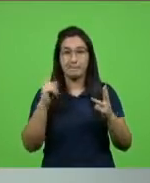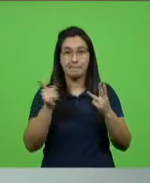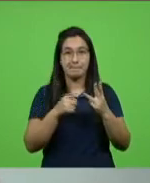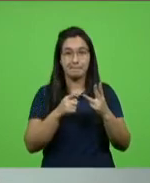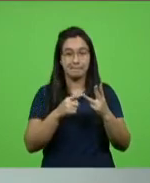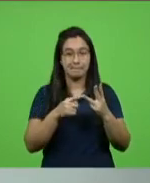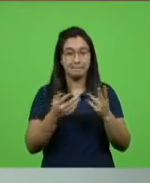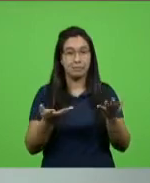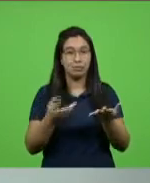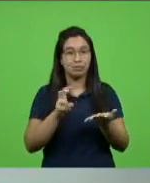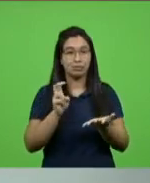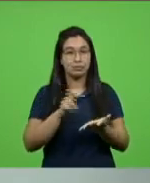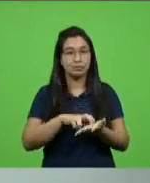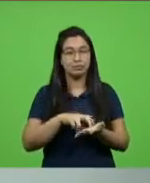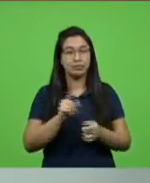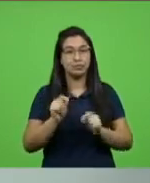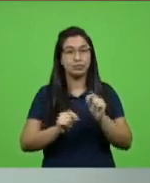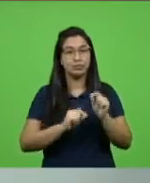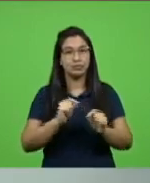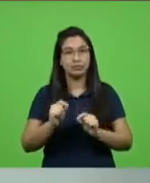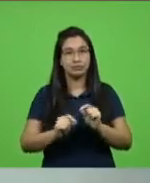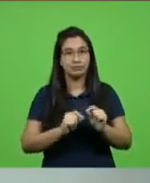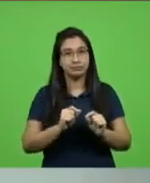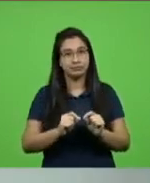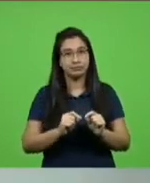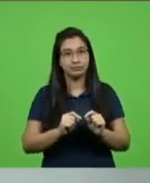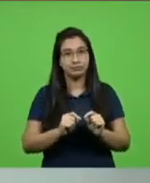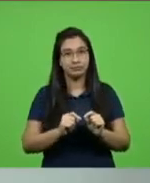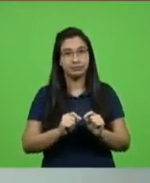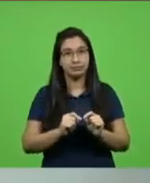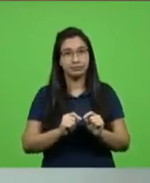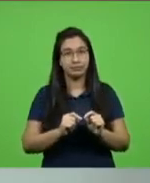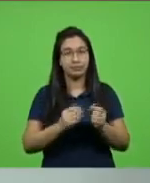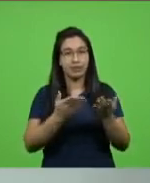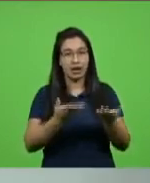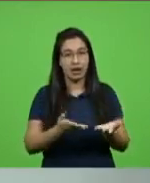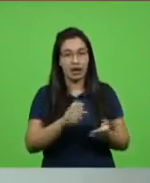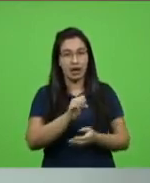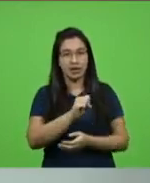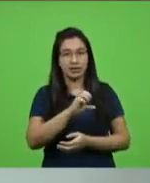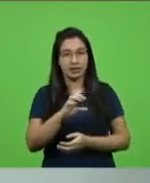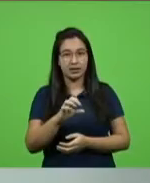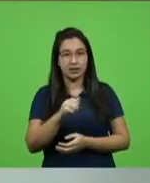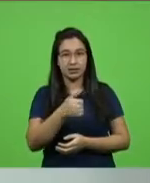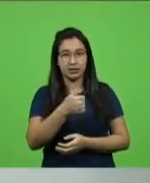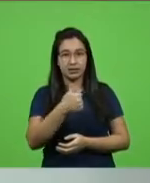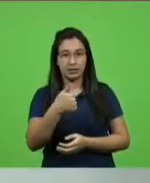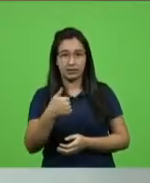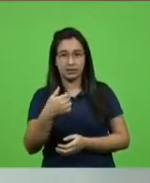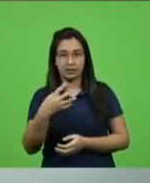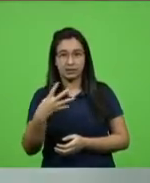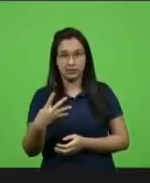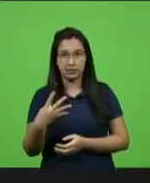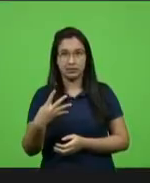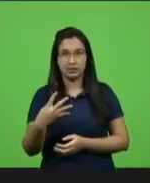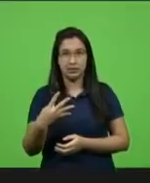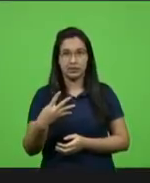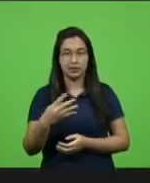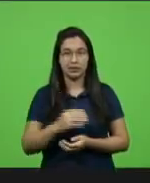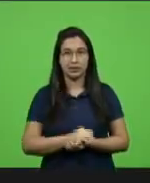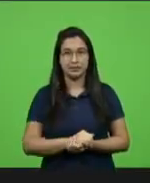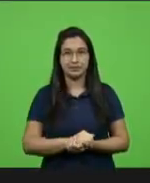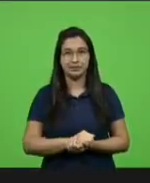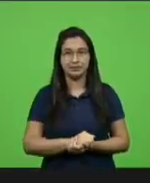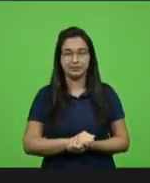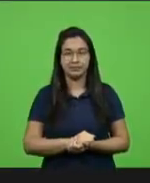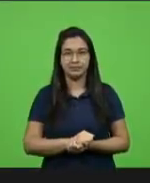manhã se refere a conservação da SC 114 mais uma coisinha para